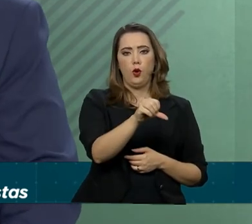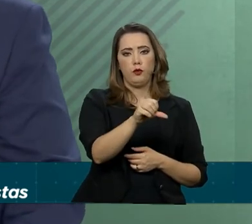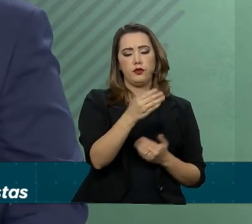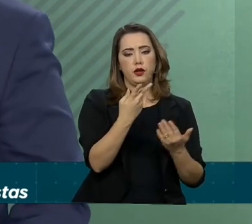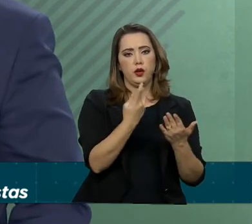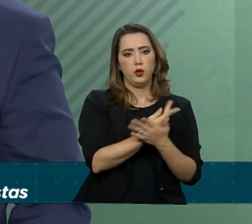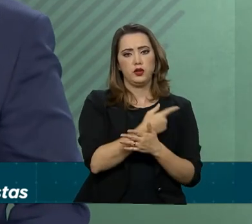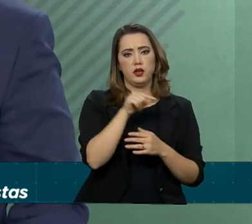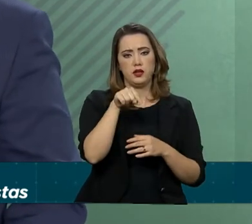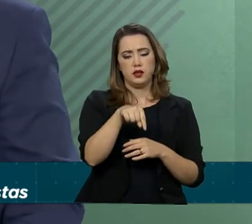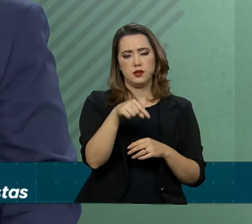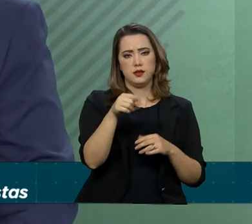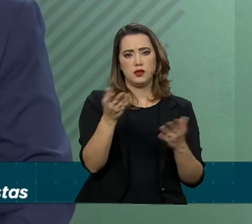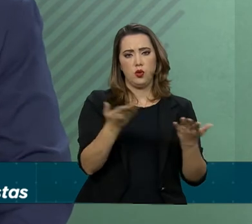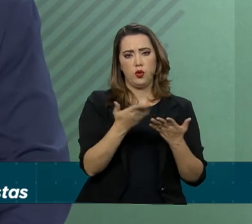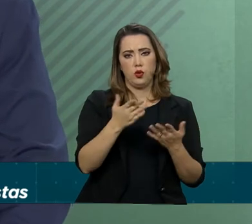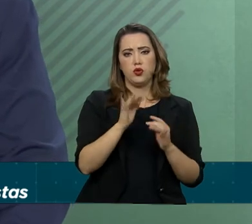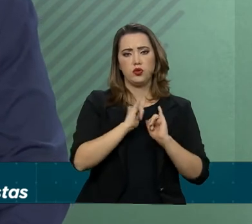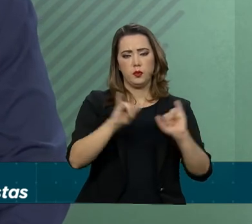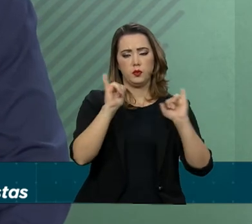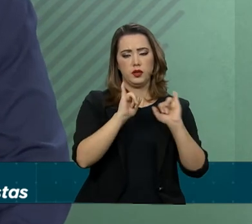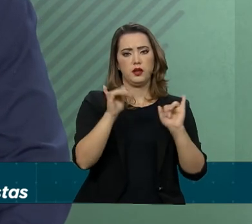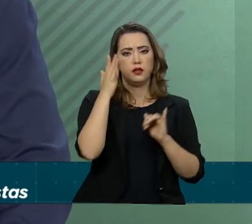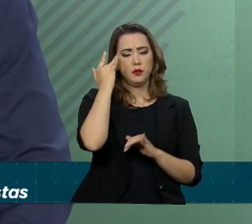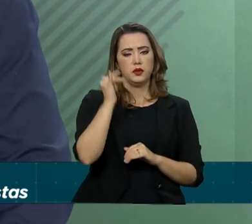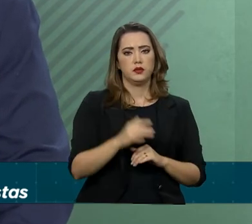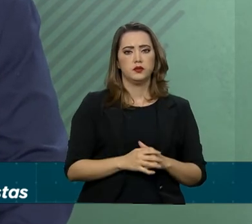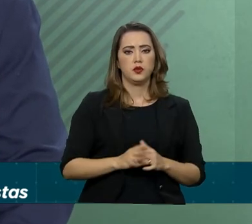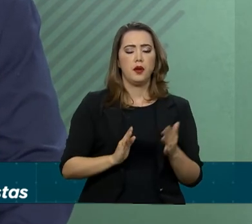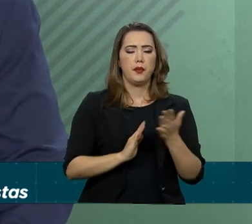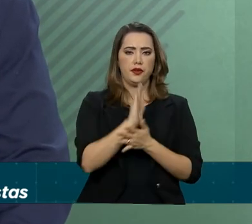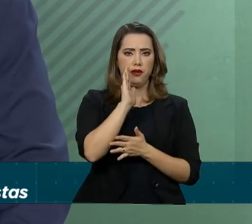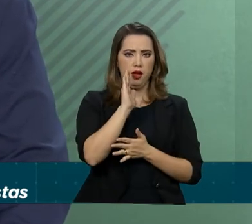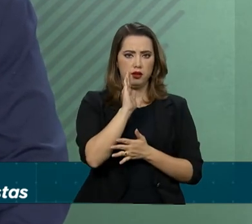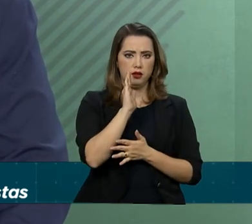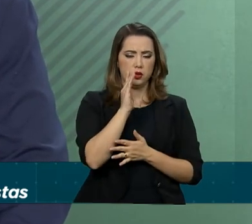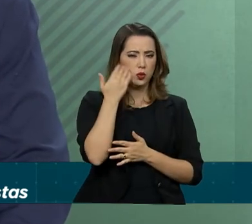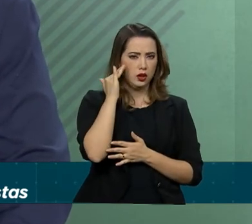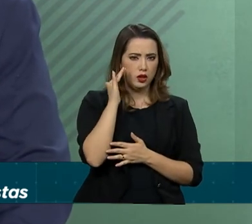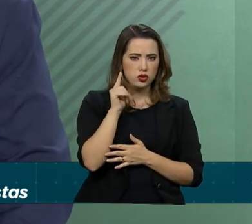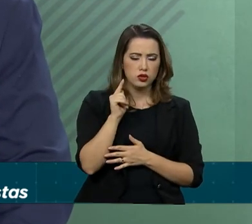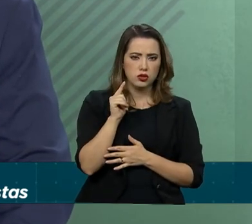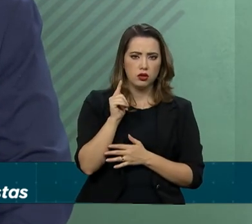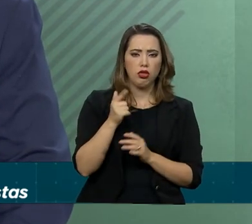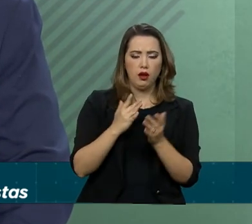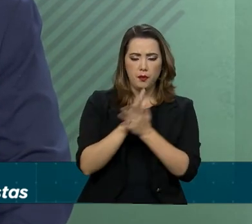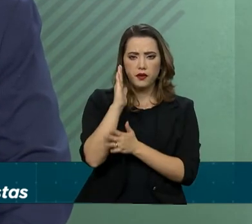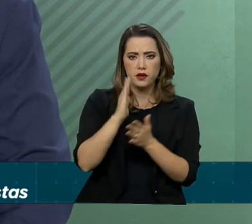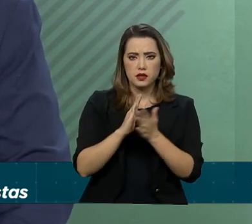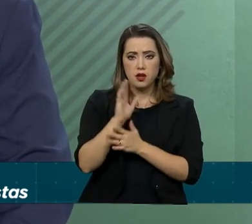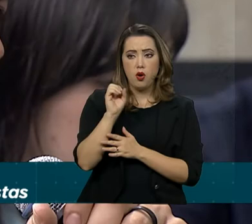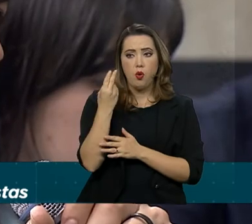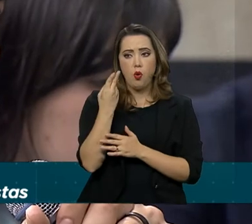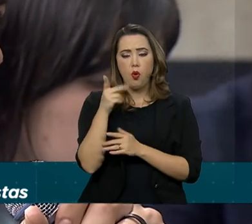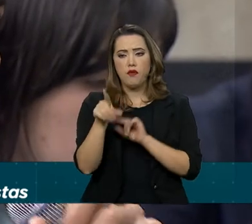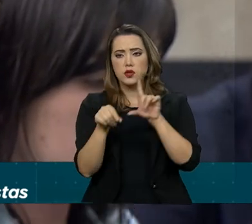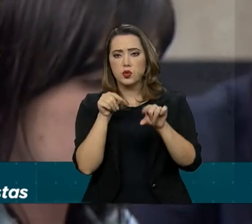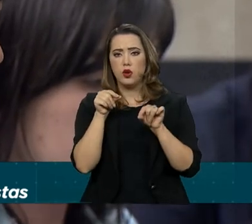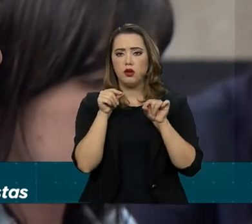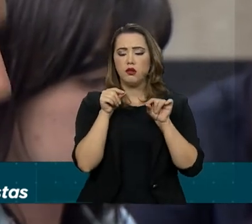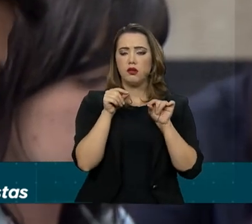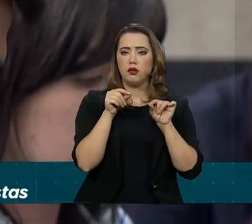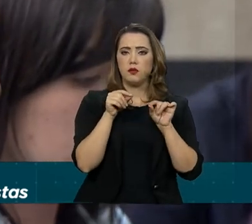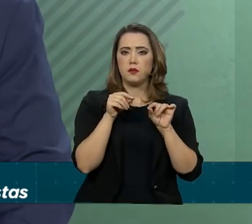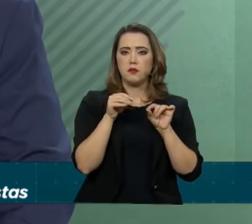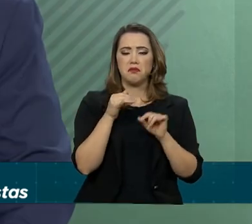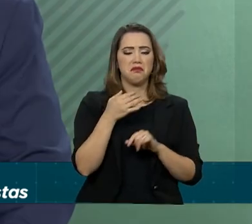publicada amanhã já, Rodar. Na sanção? Eu não entendi. Haverá sanção ou ainda vai ser definido? não